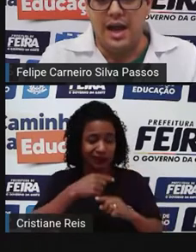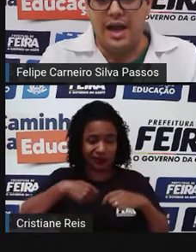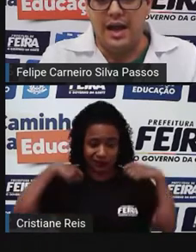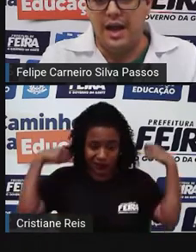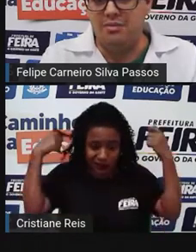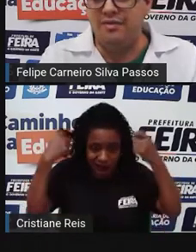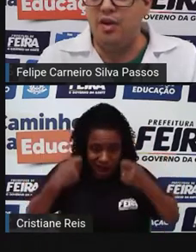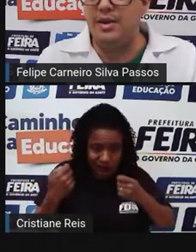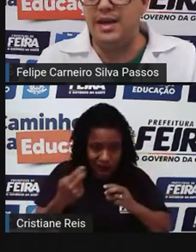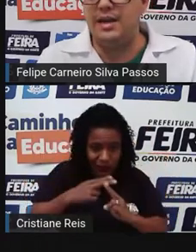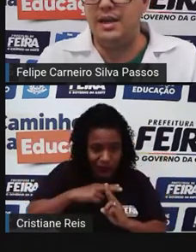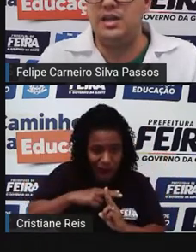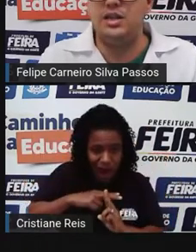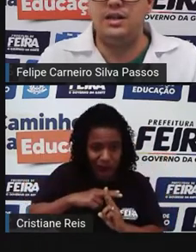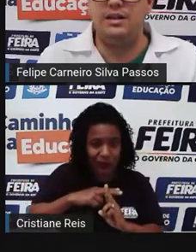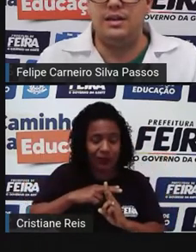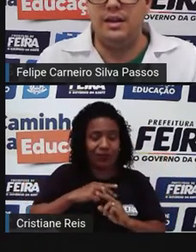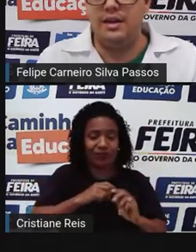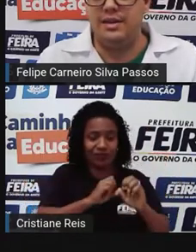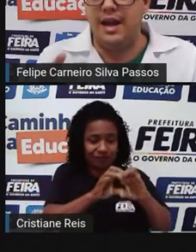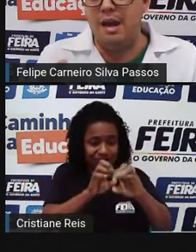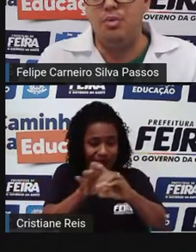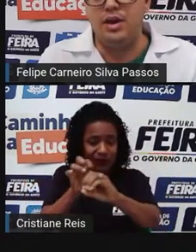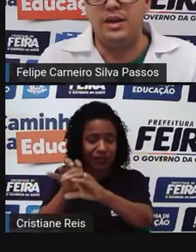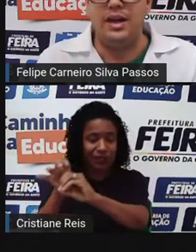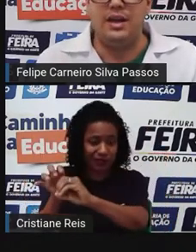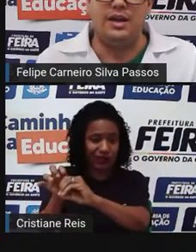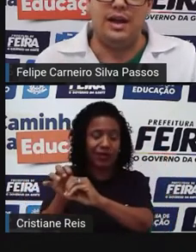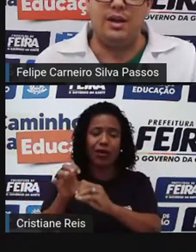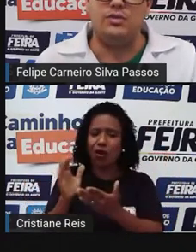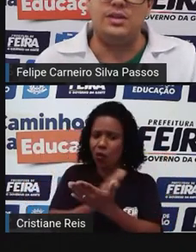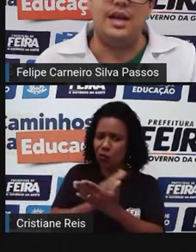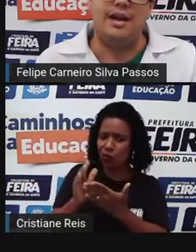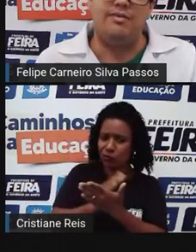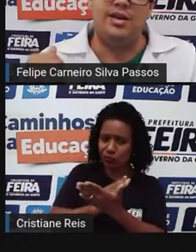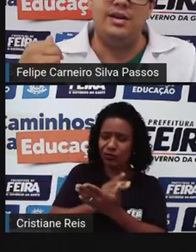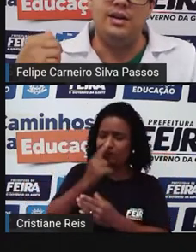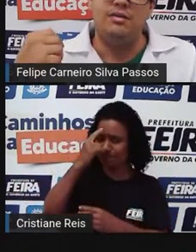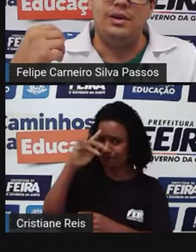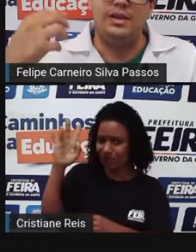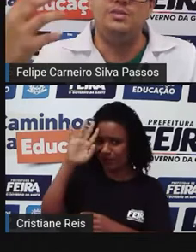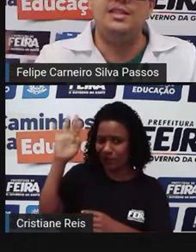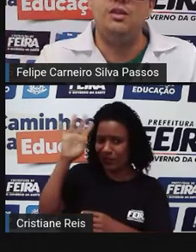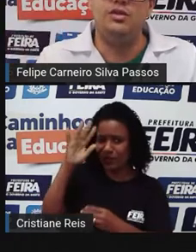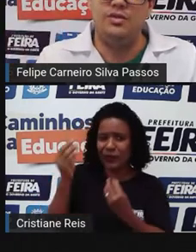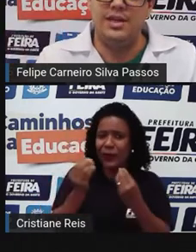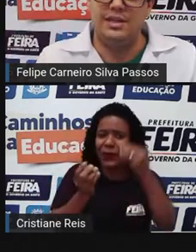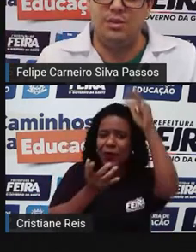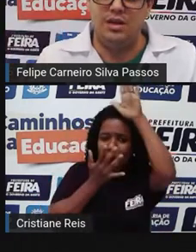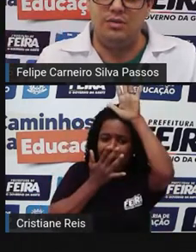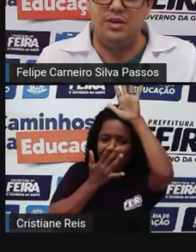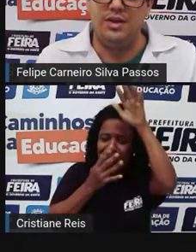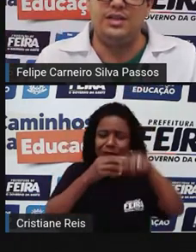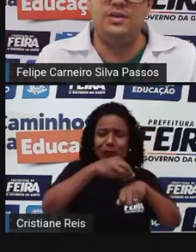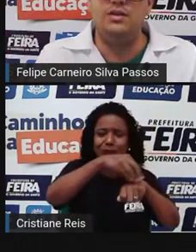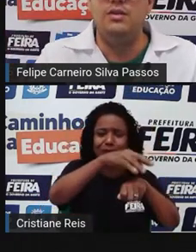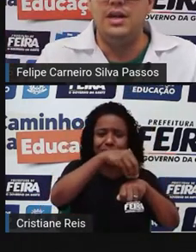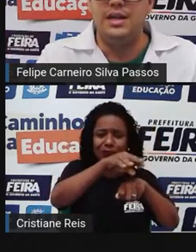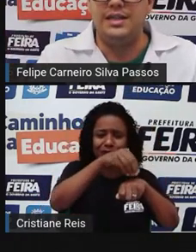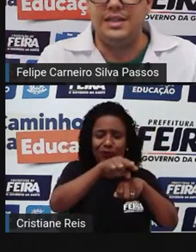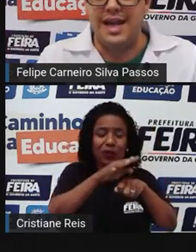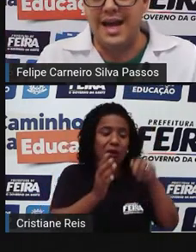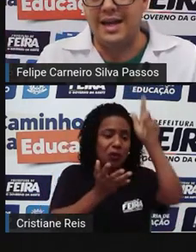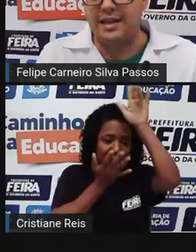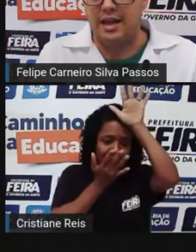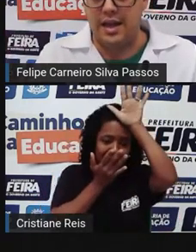era uma forma que a igreja, na época, né? Ela considerava uma transmissão de conhecimento. Então, eles vinham